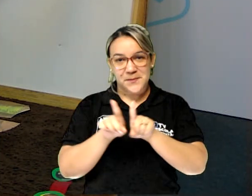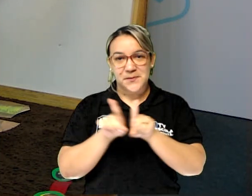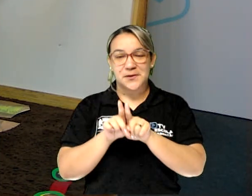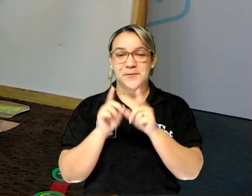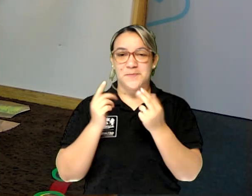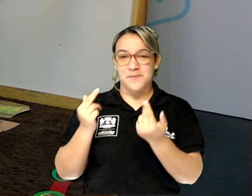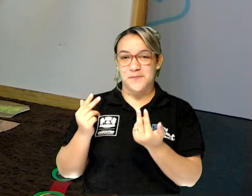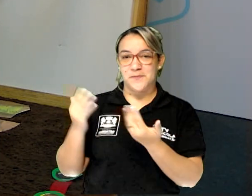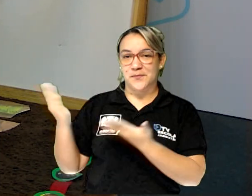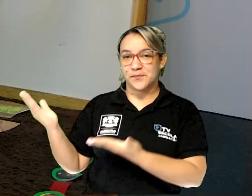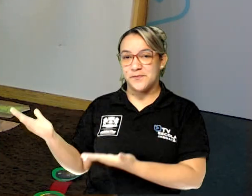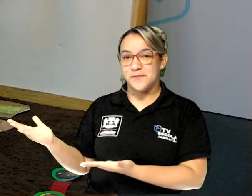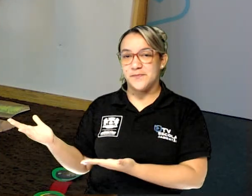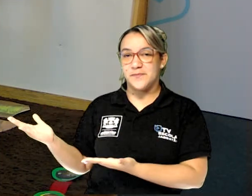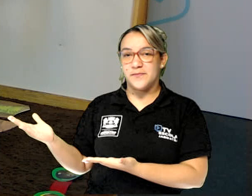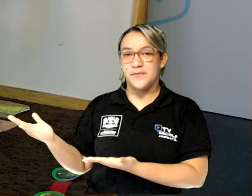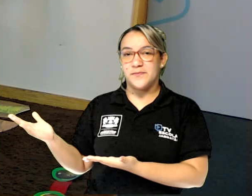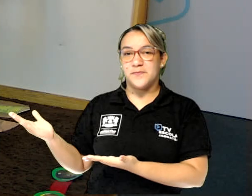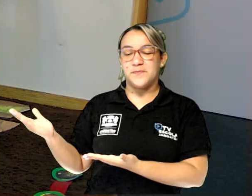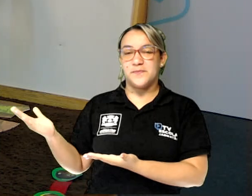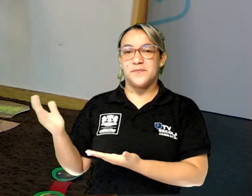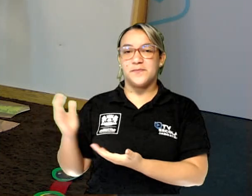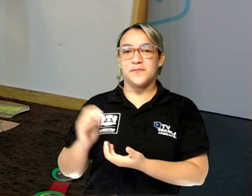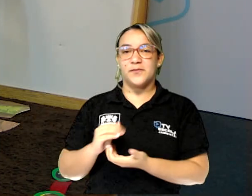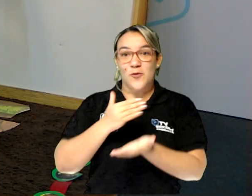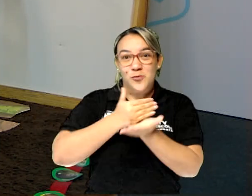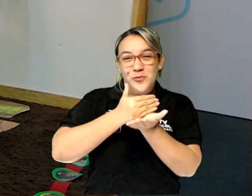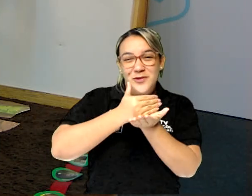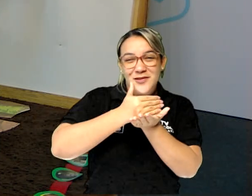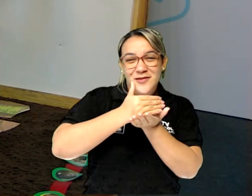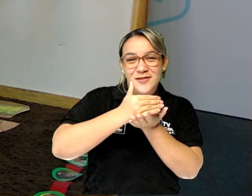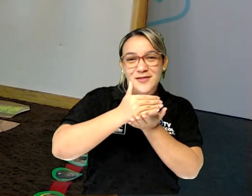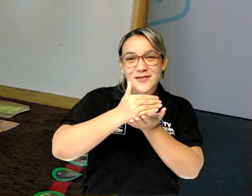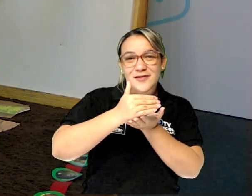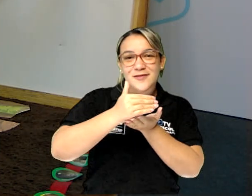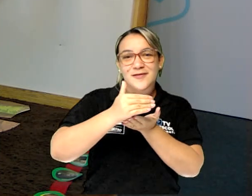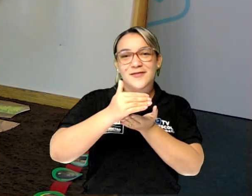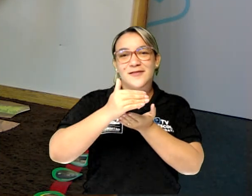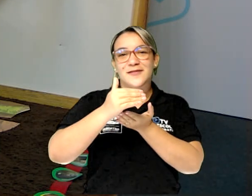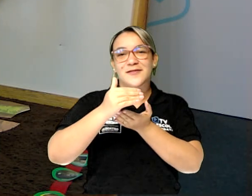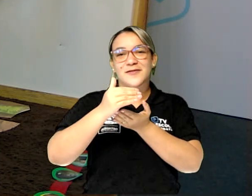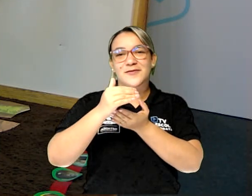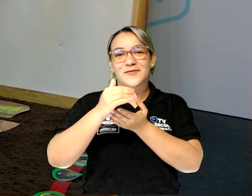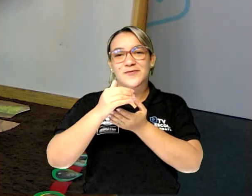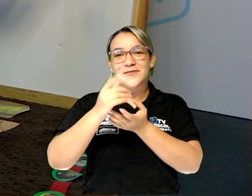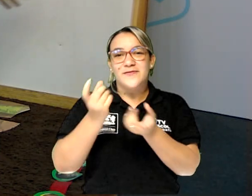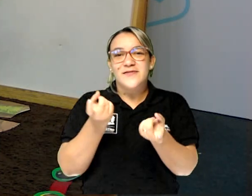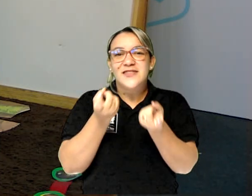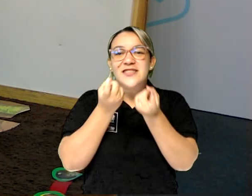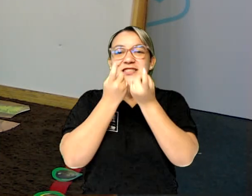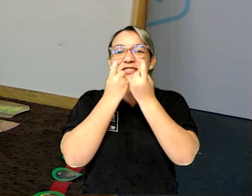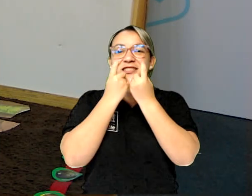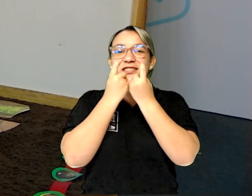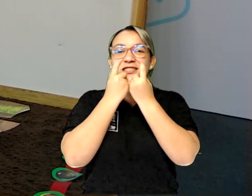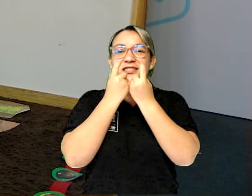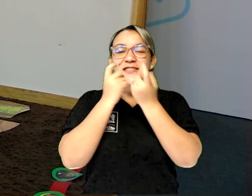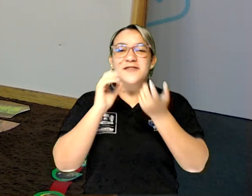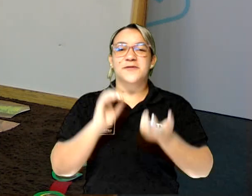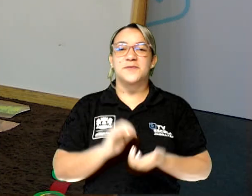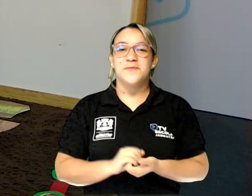cima. Olha só. Já está começando a ficar a carinha do grúfalo.